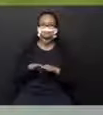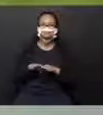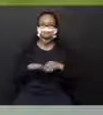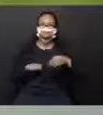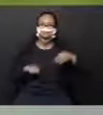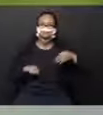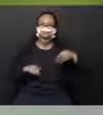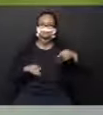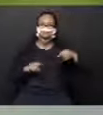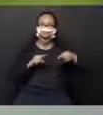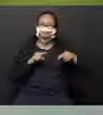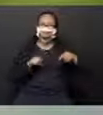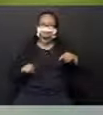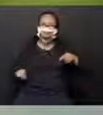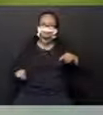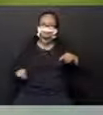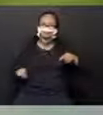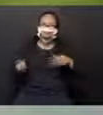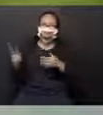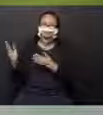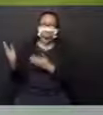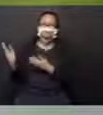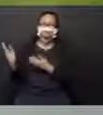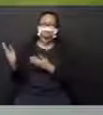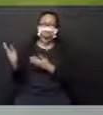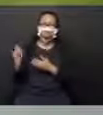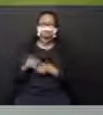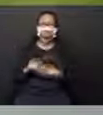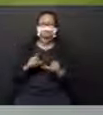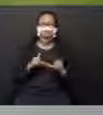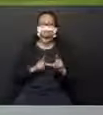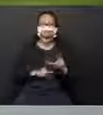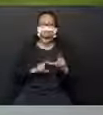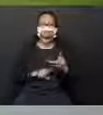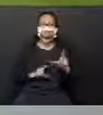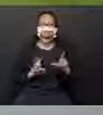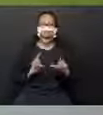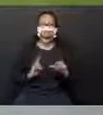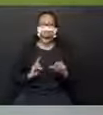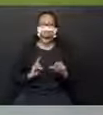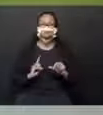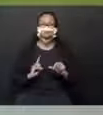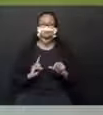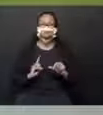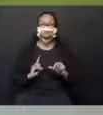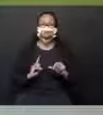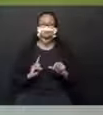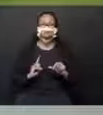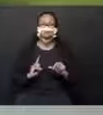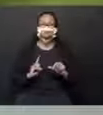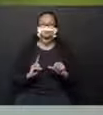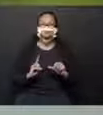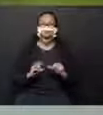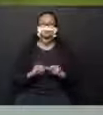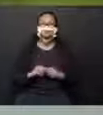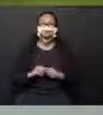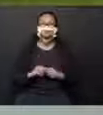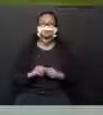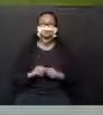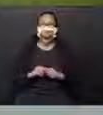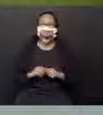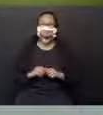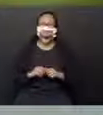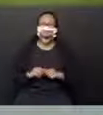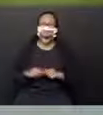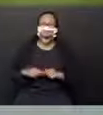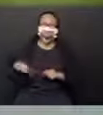setinha será na diagonal. E na letra D, vou colocar na lateral. Quando eu coloco na